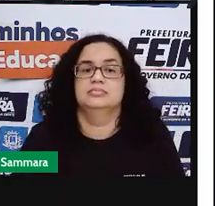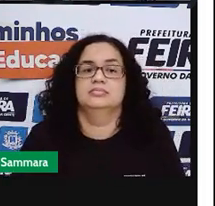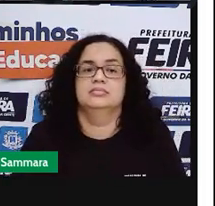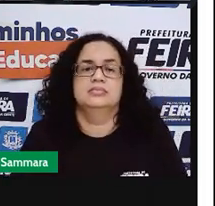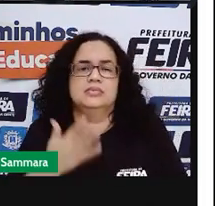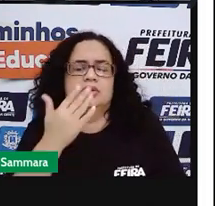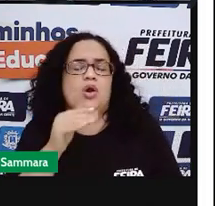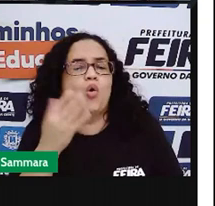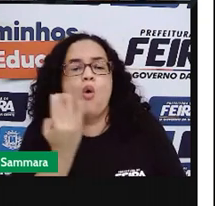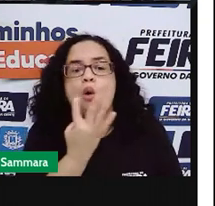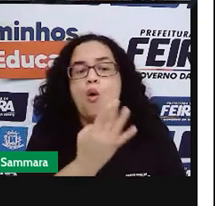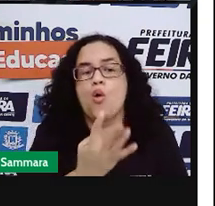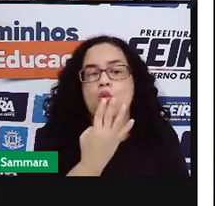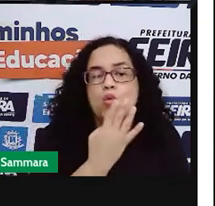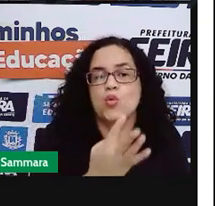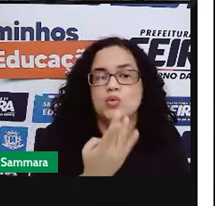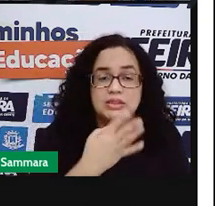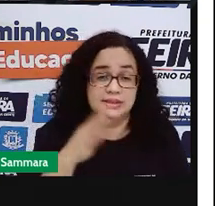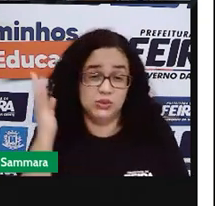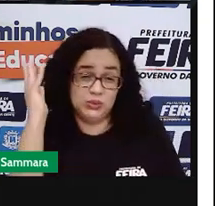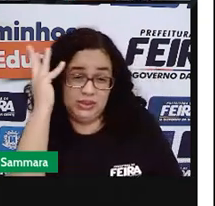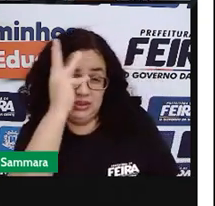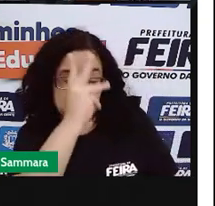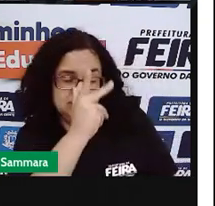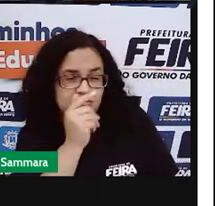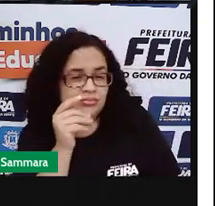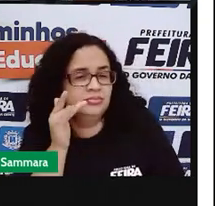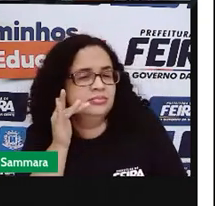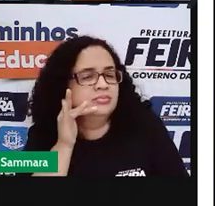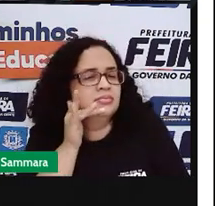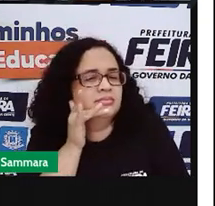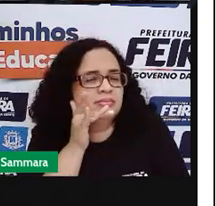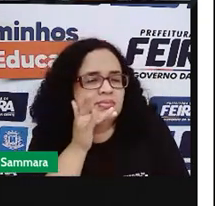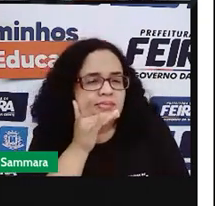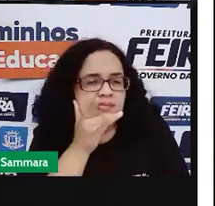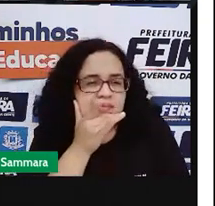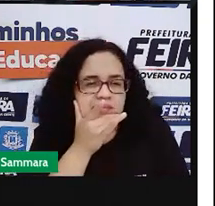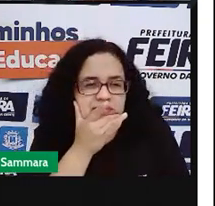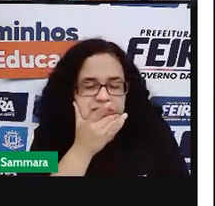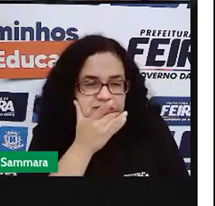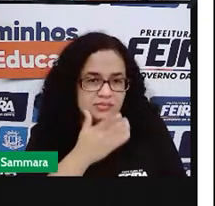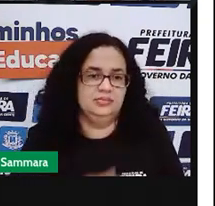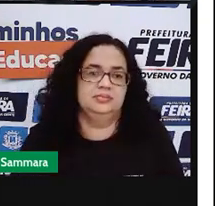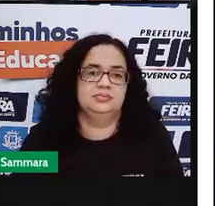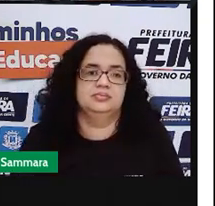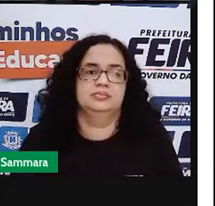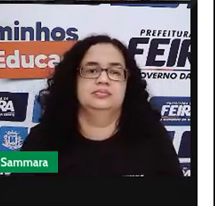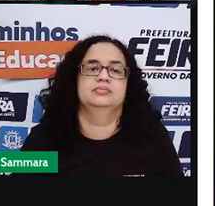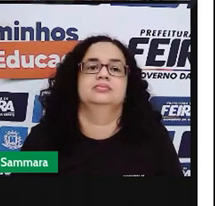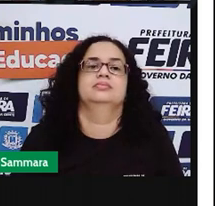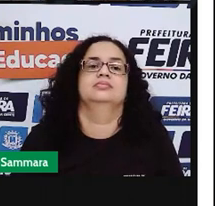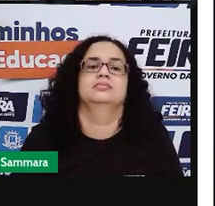prato colorido, lindo, delicioso e muito nutritivo.